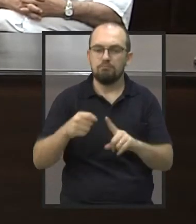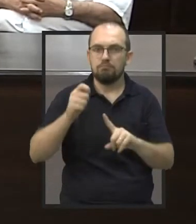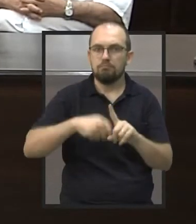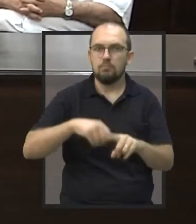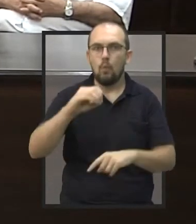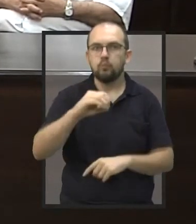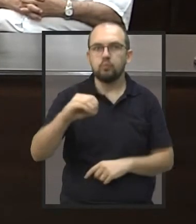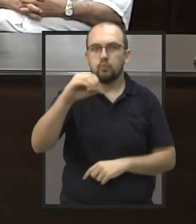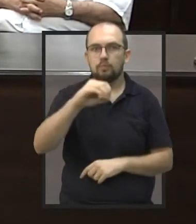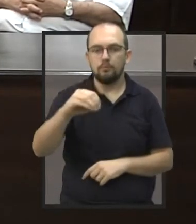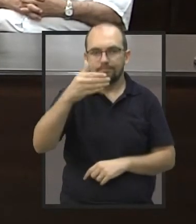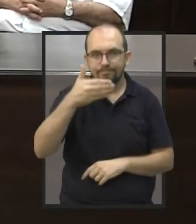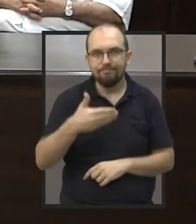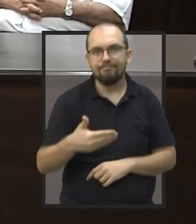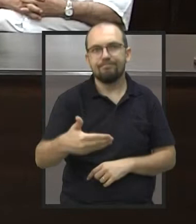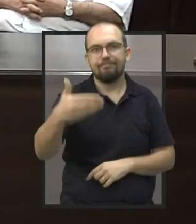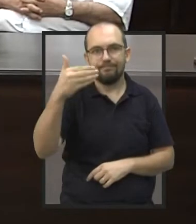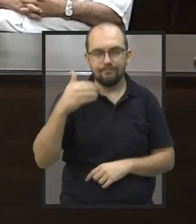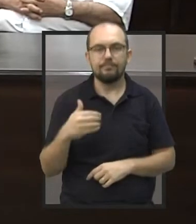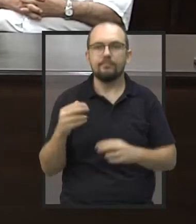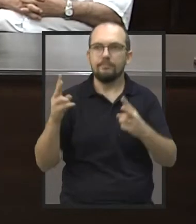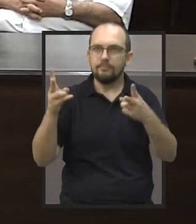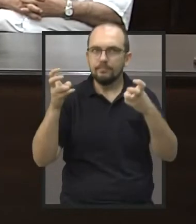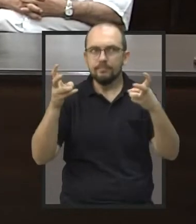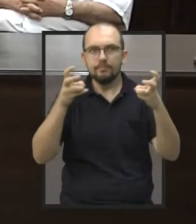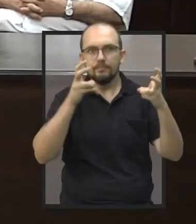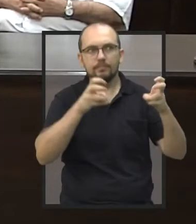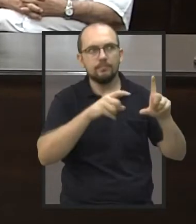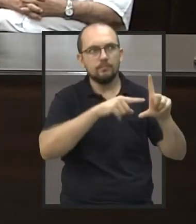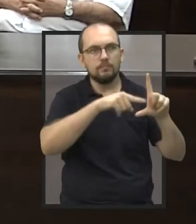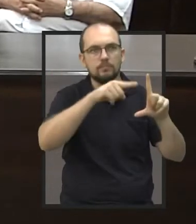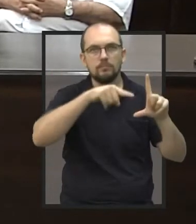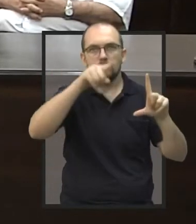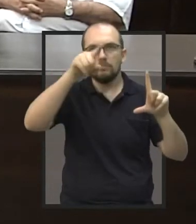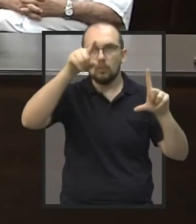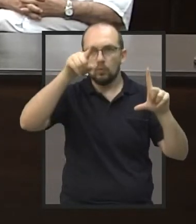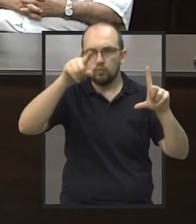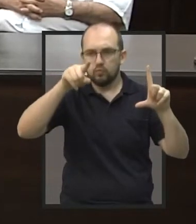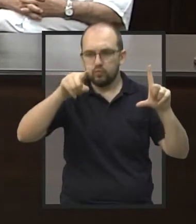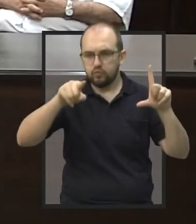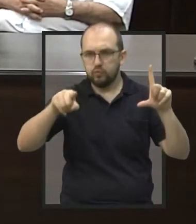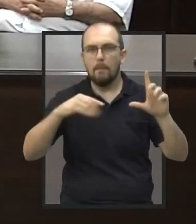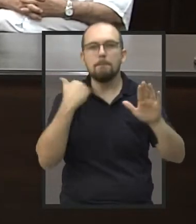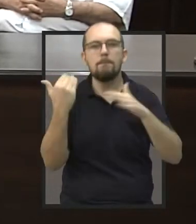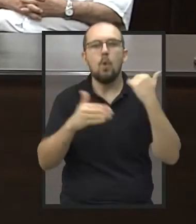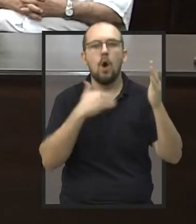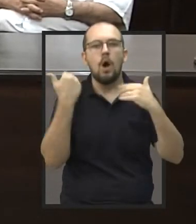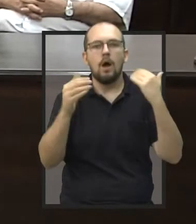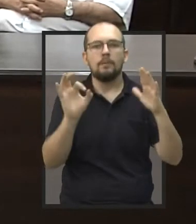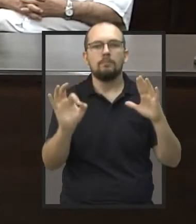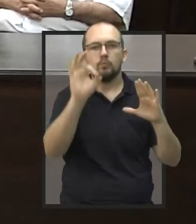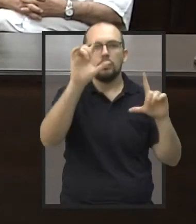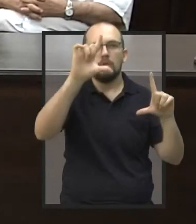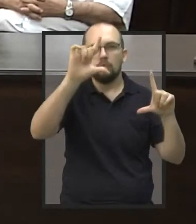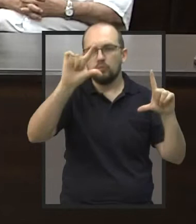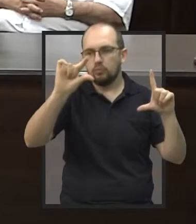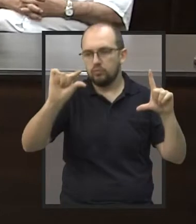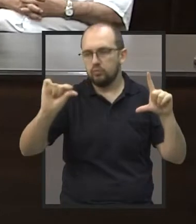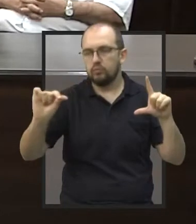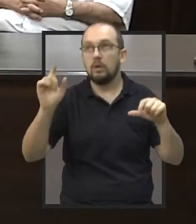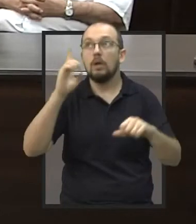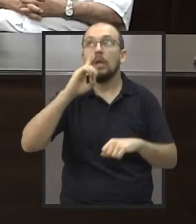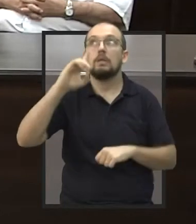outubro, percebemos o índice de mortes caiu drasticamente, graças a Deus e ao trabalho dos